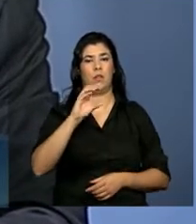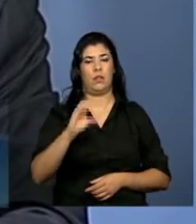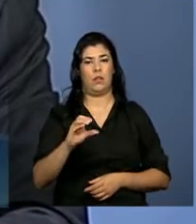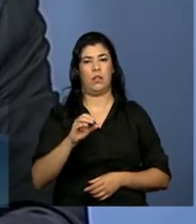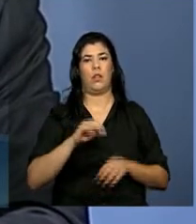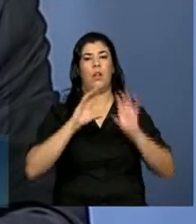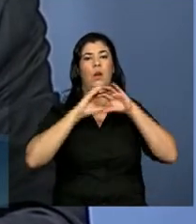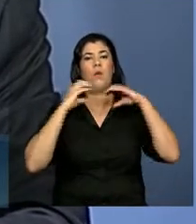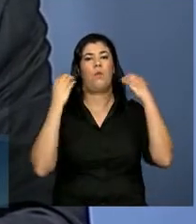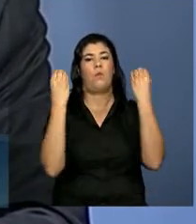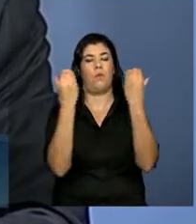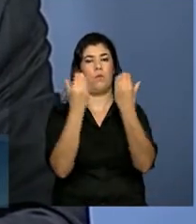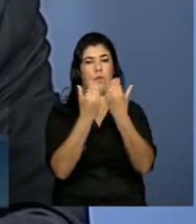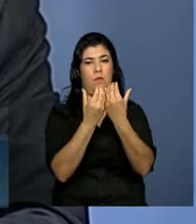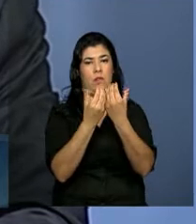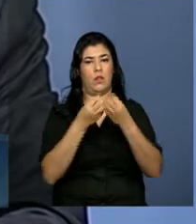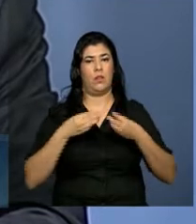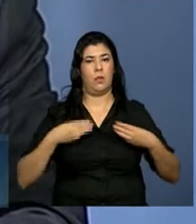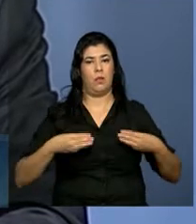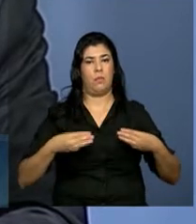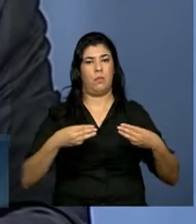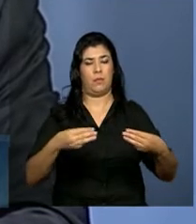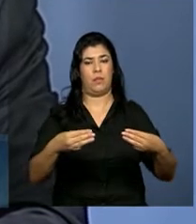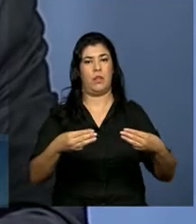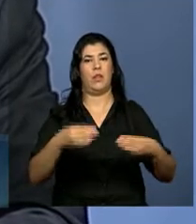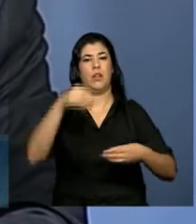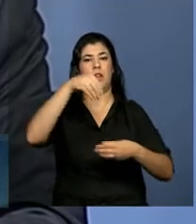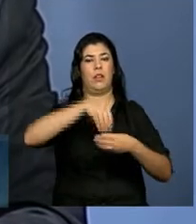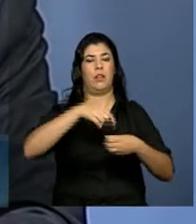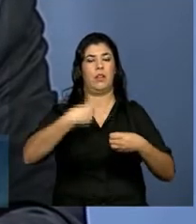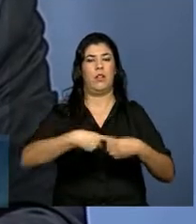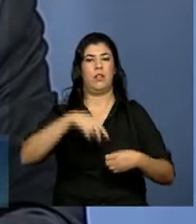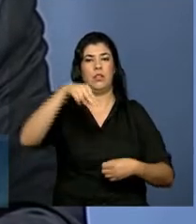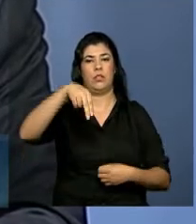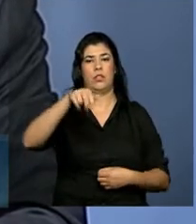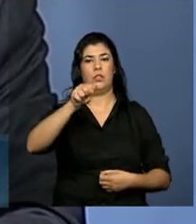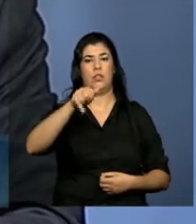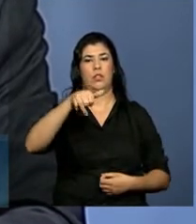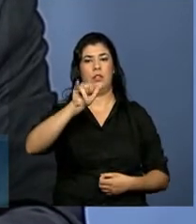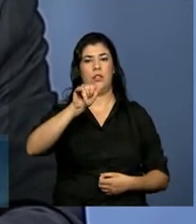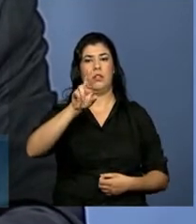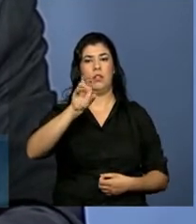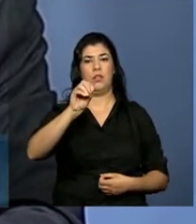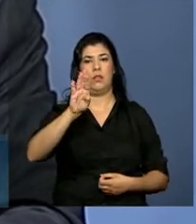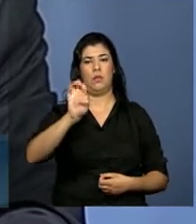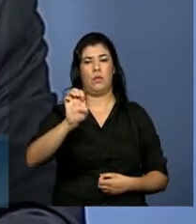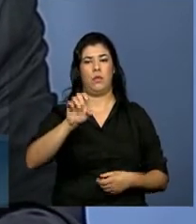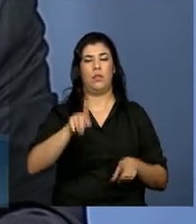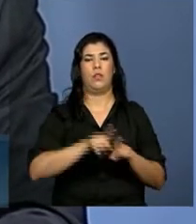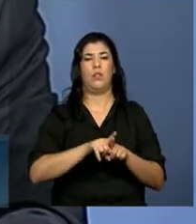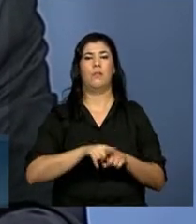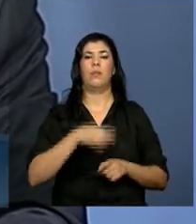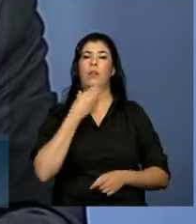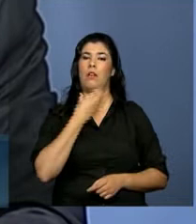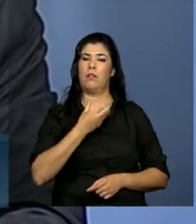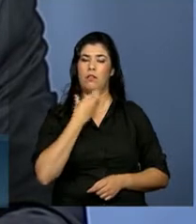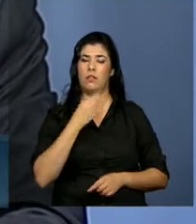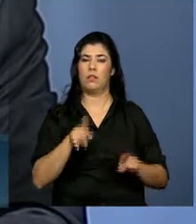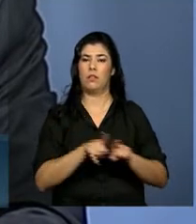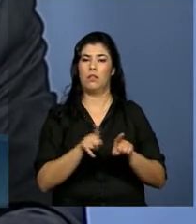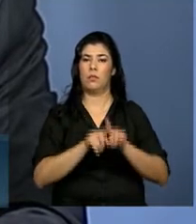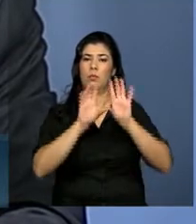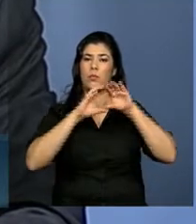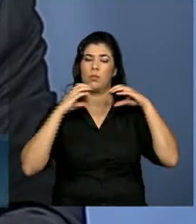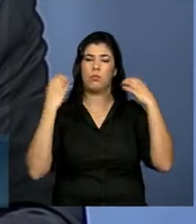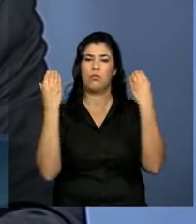Ministerial de Nairobi, que acontecerá em dezembro. É a primeira vez em que nós teremos uma conferência